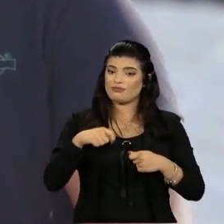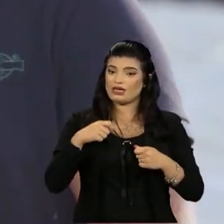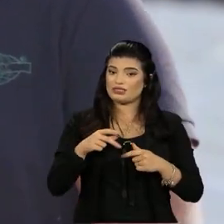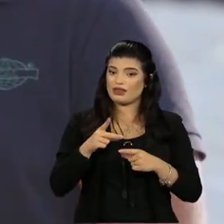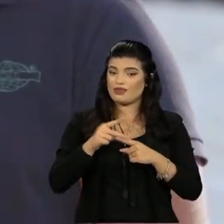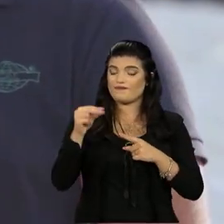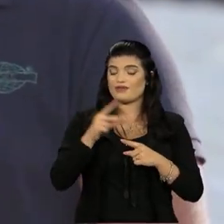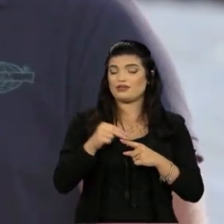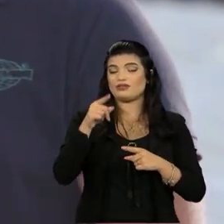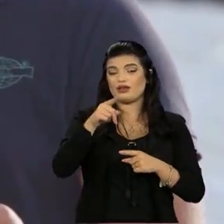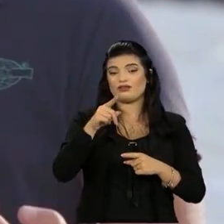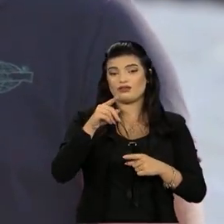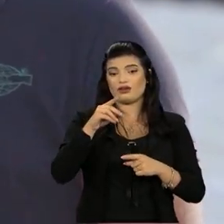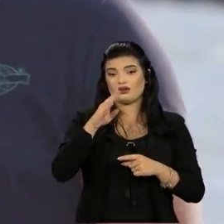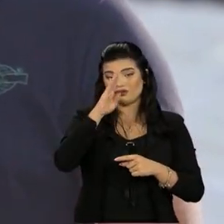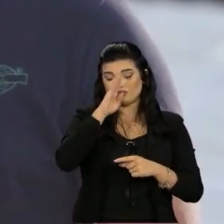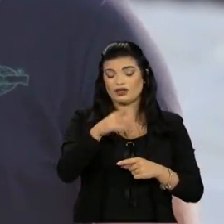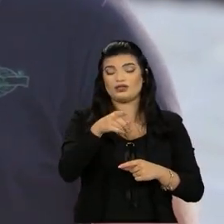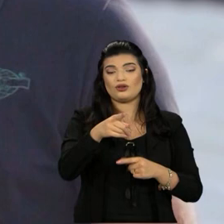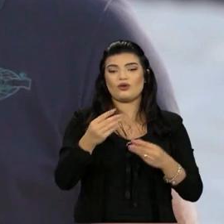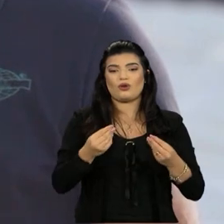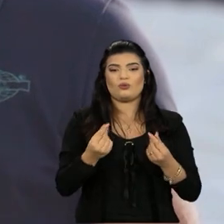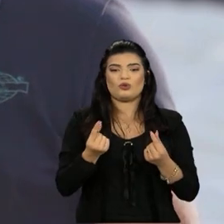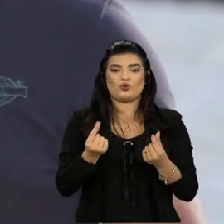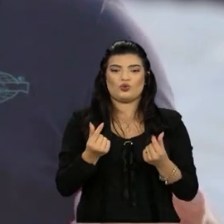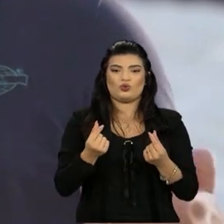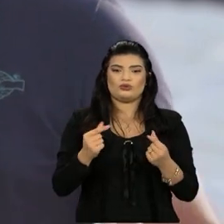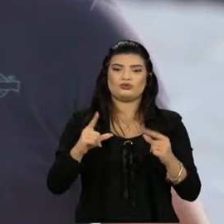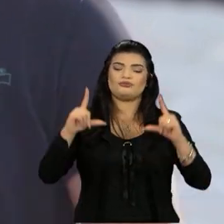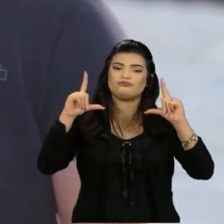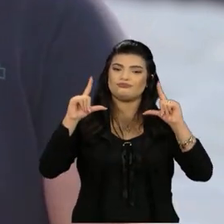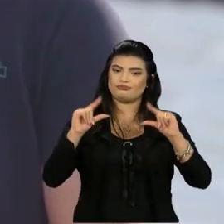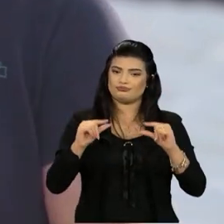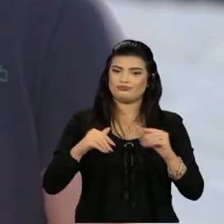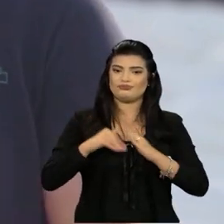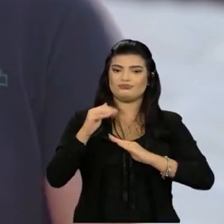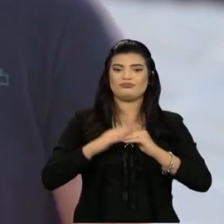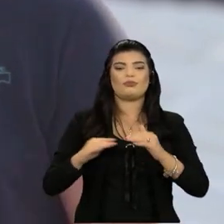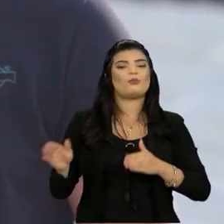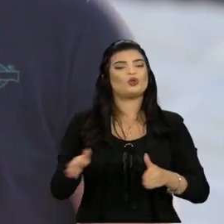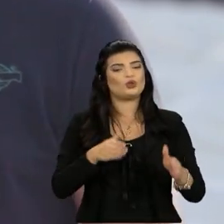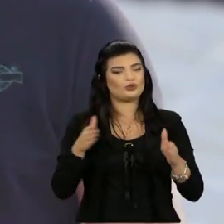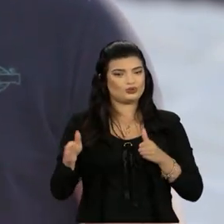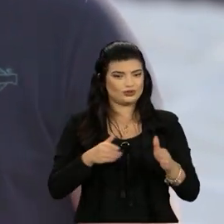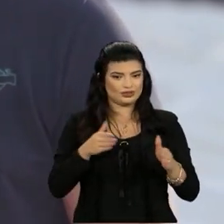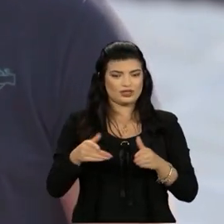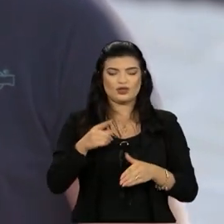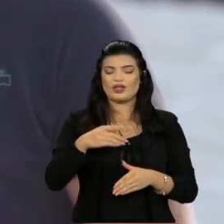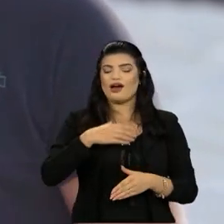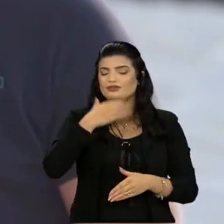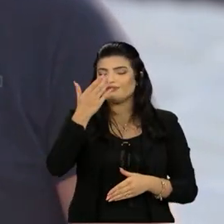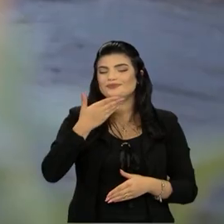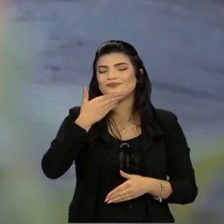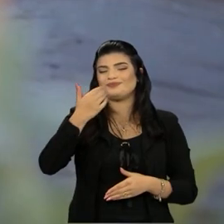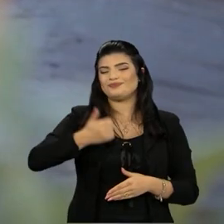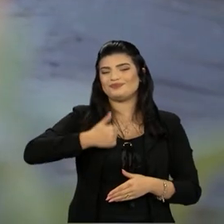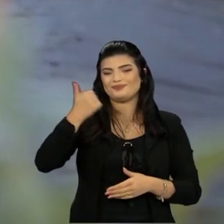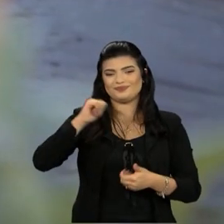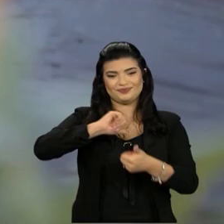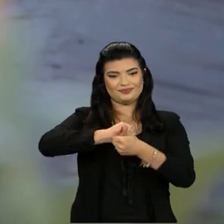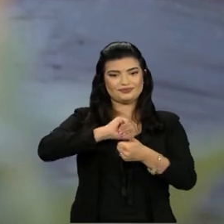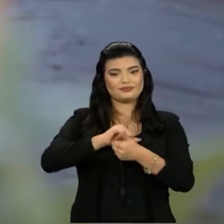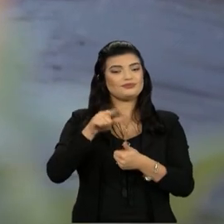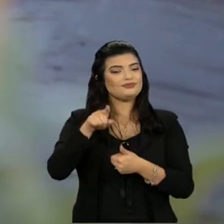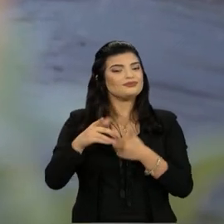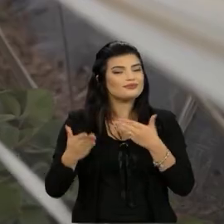indiretamente, diminuindo os custos de produção, além de estar produzindo uma fruta de melhor qualidade. Além do